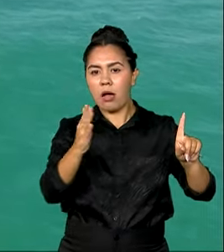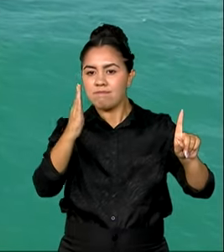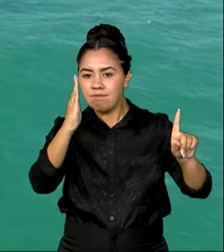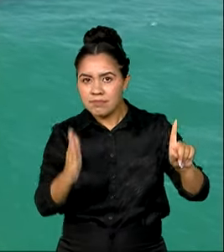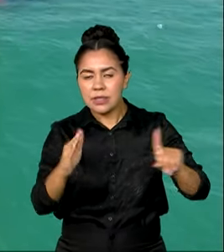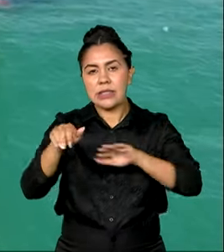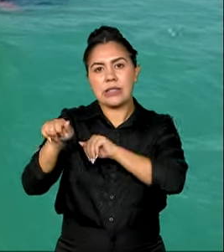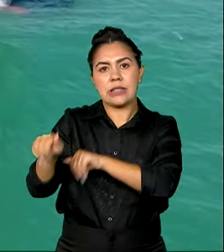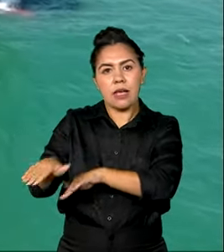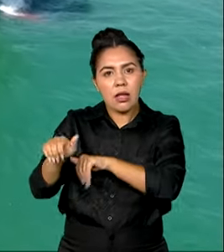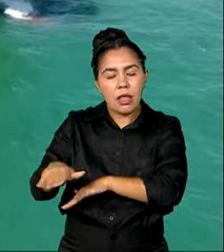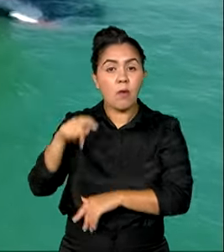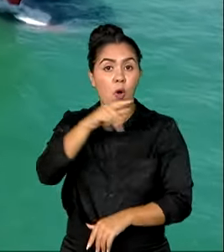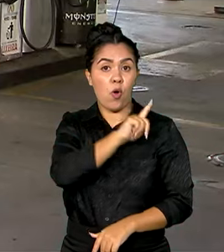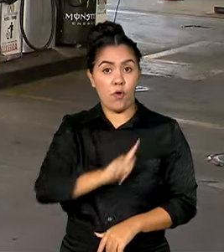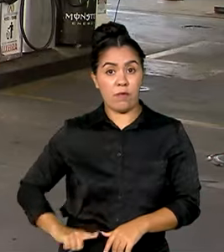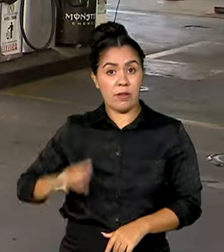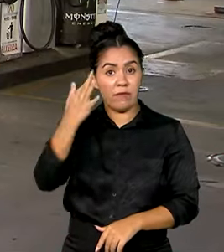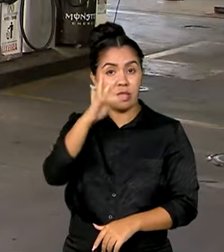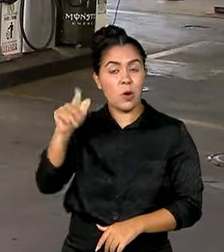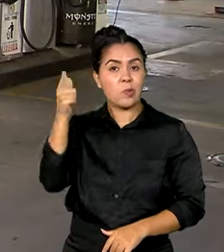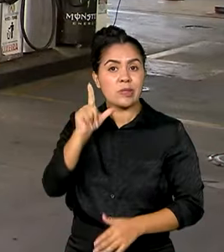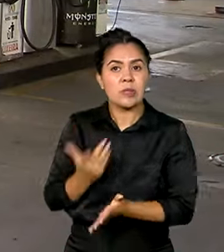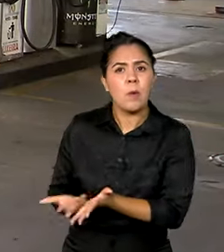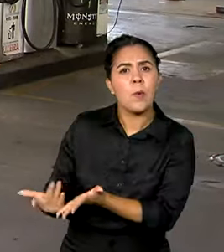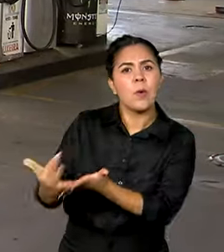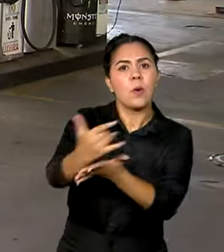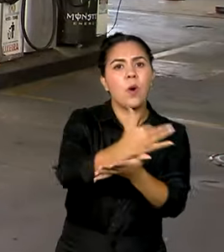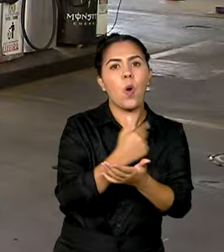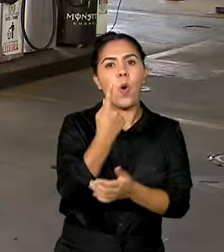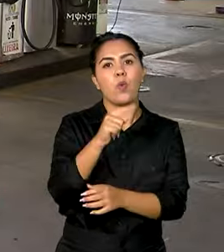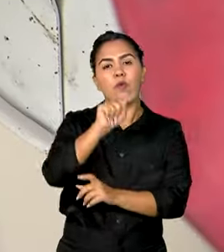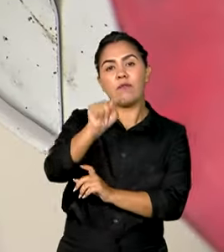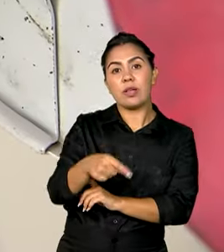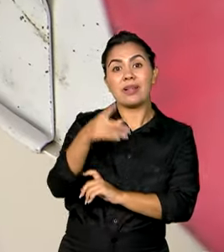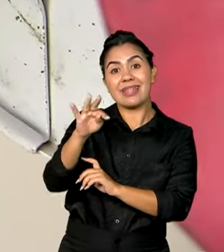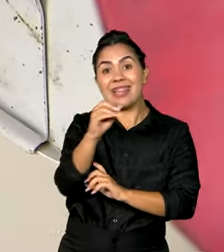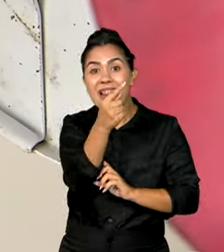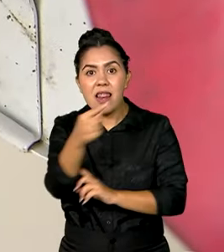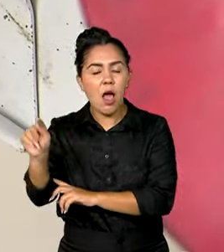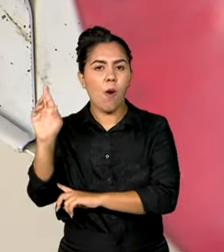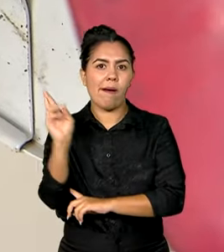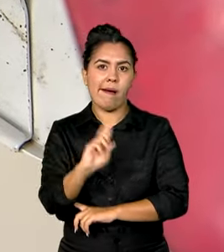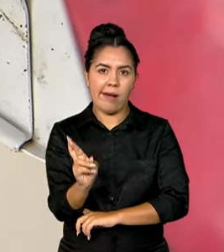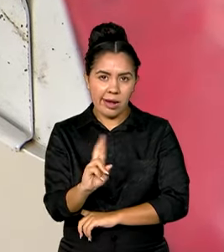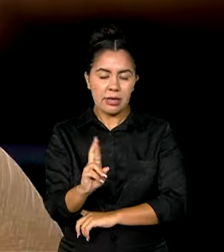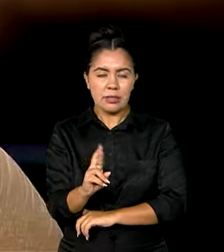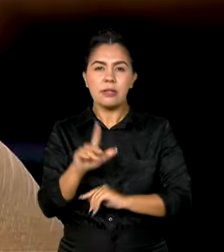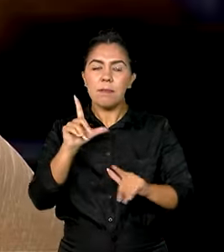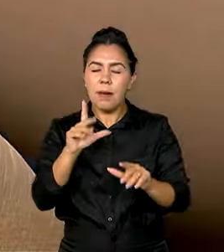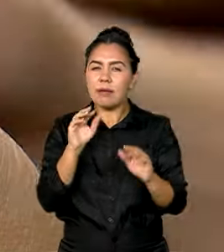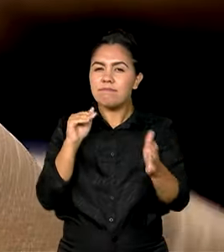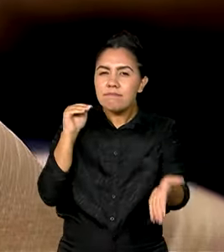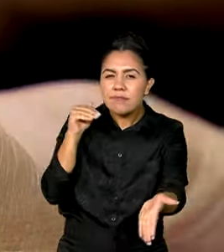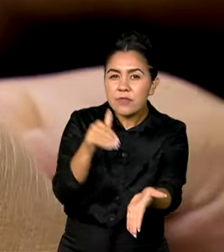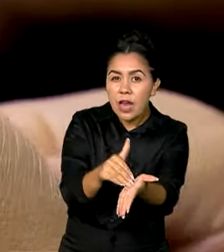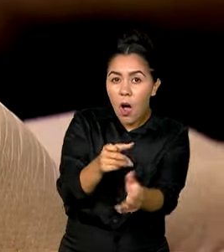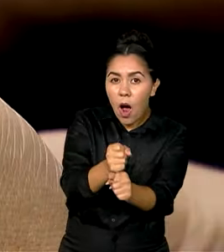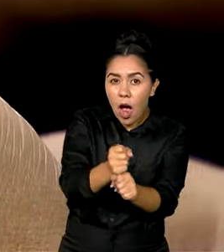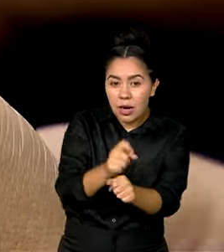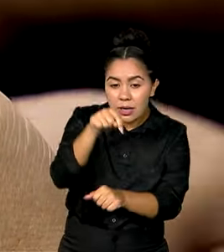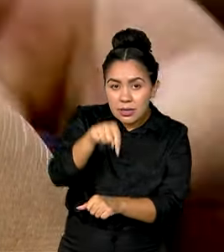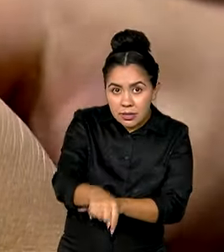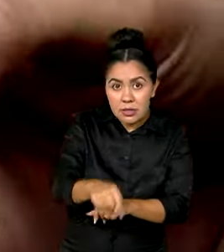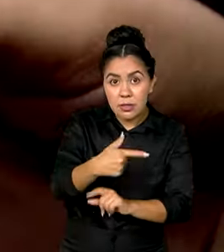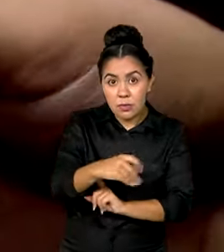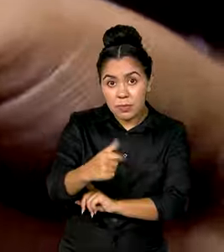arrecadou cerca de R 1,930 bilhões. E a expectativa até o fim deste ano é de que